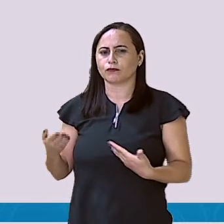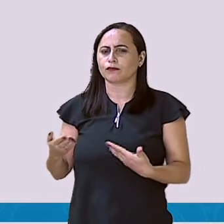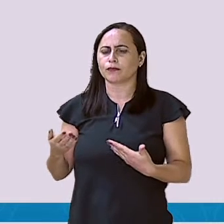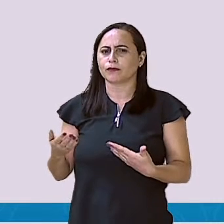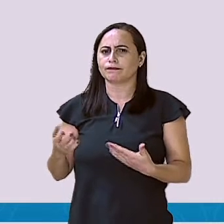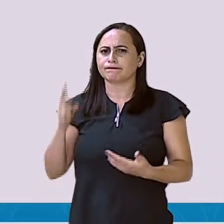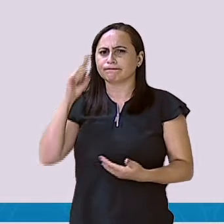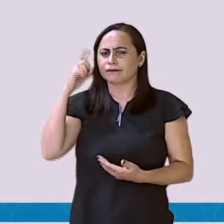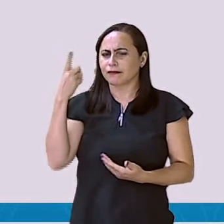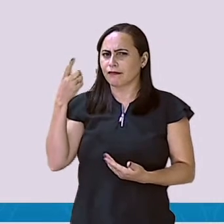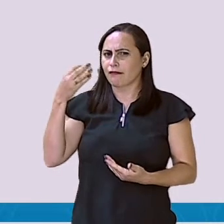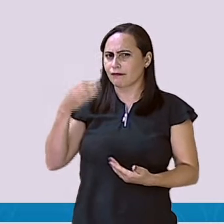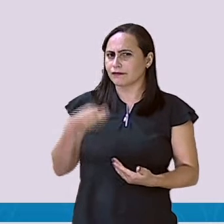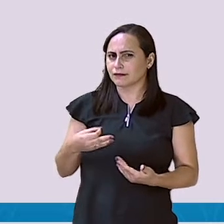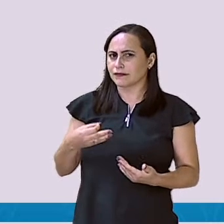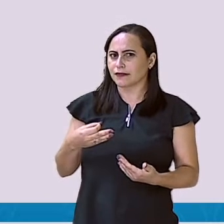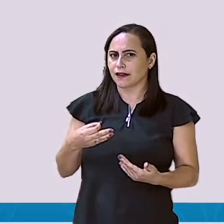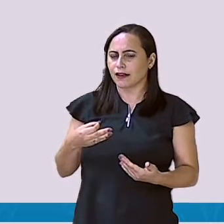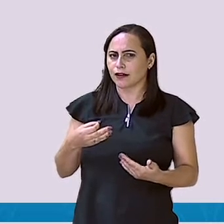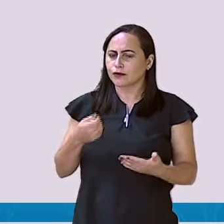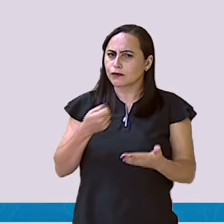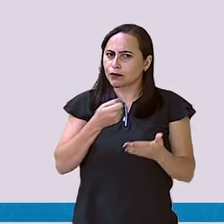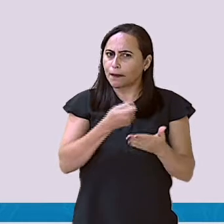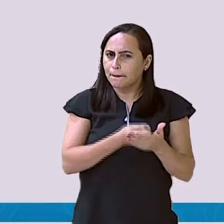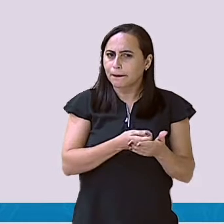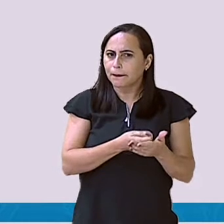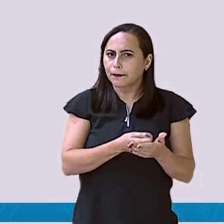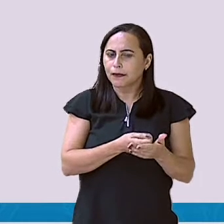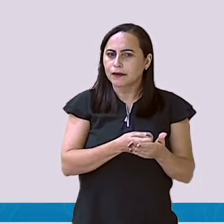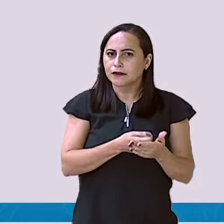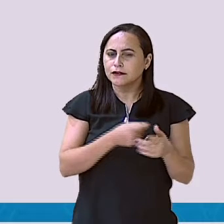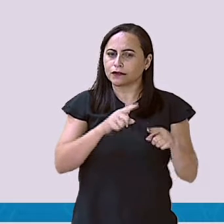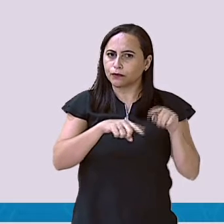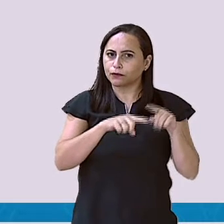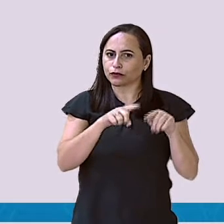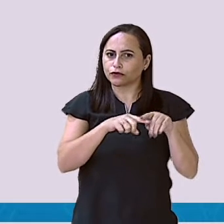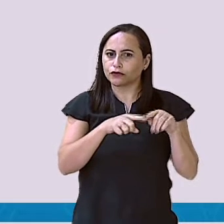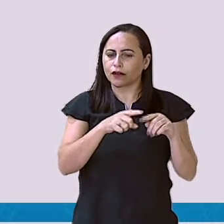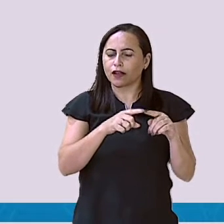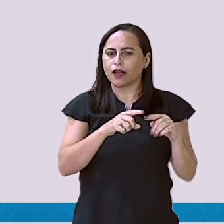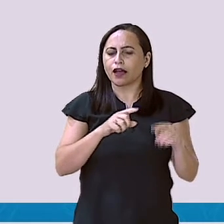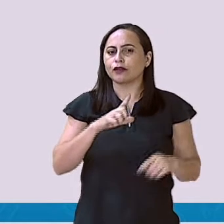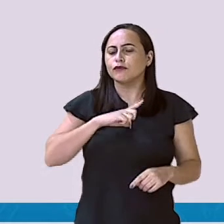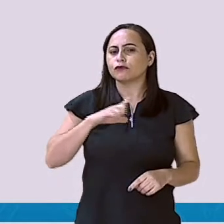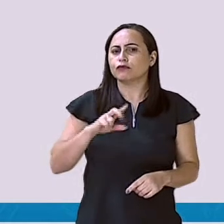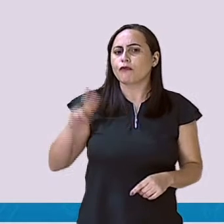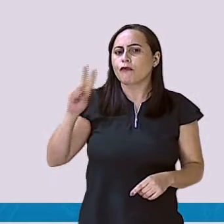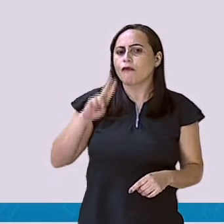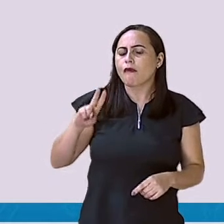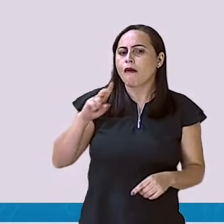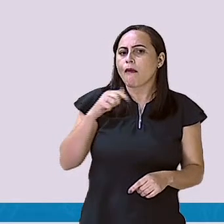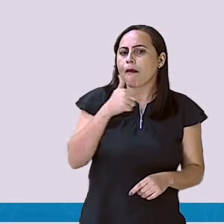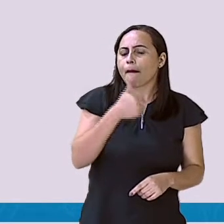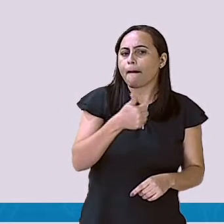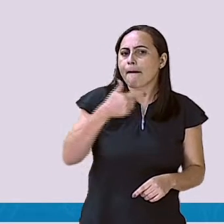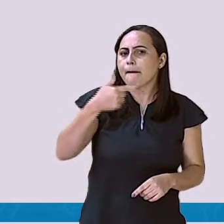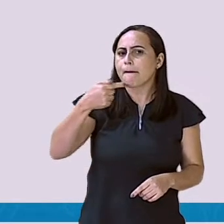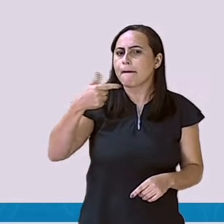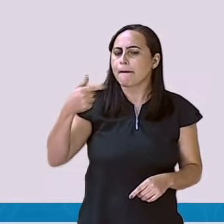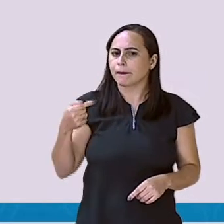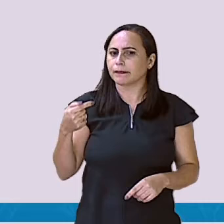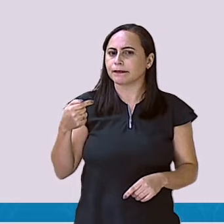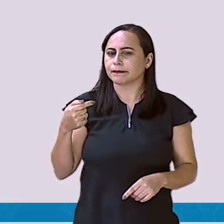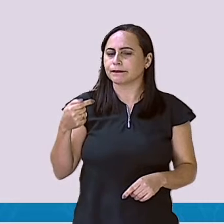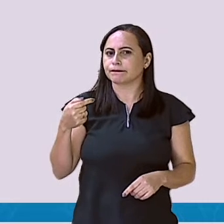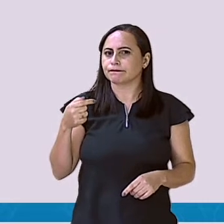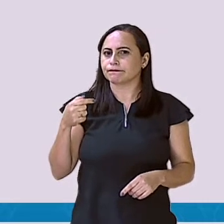troco está correto? O que você acha? Aí fazendo a conta mentalmente. Vamos